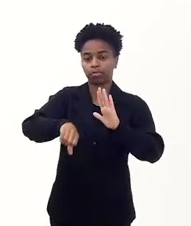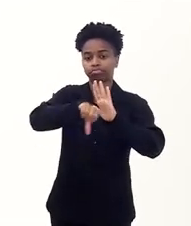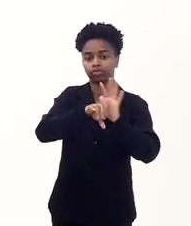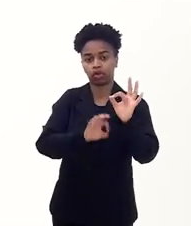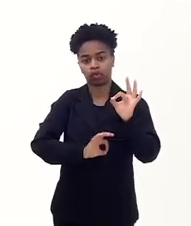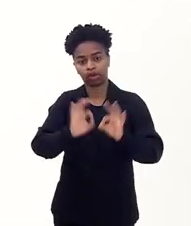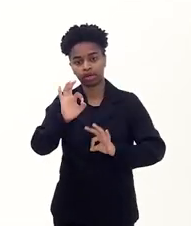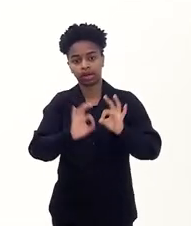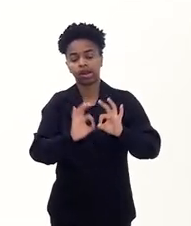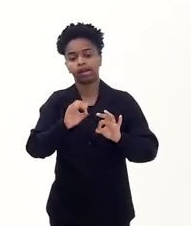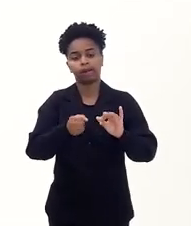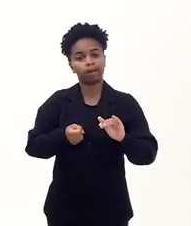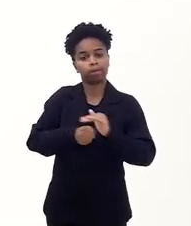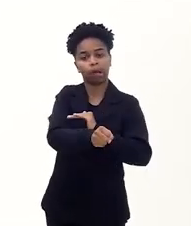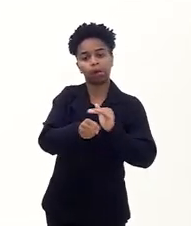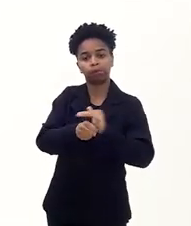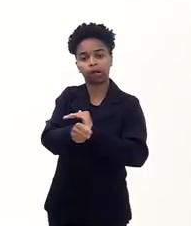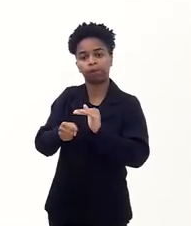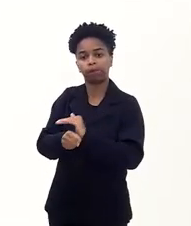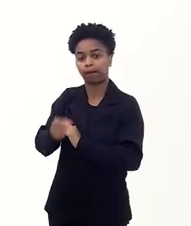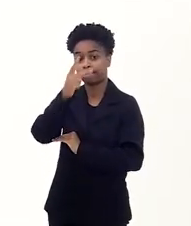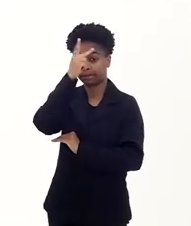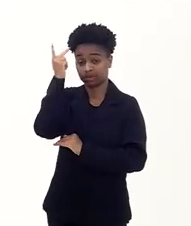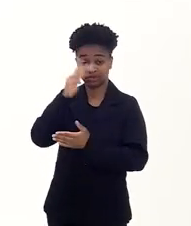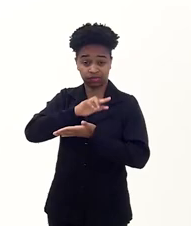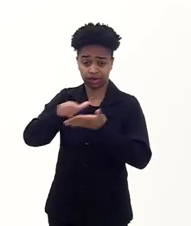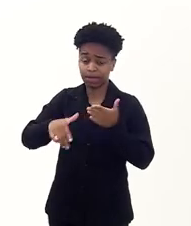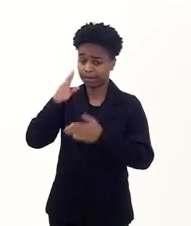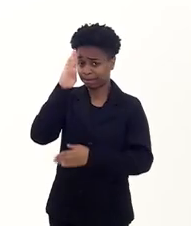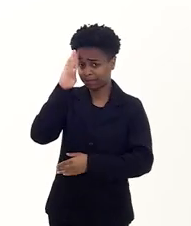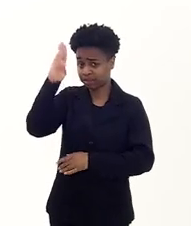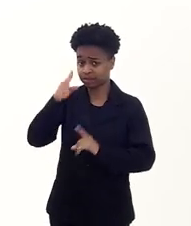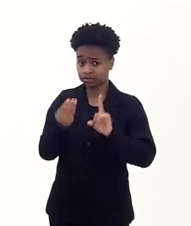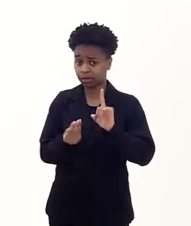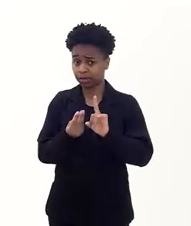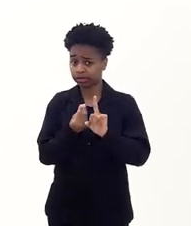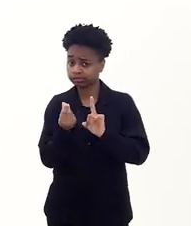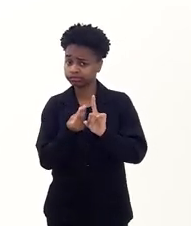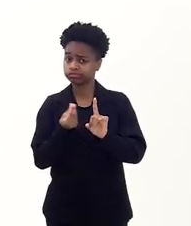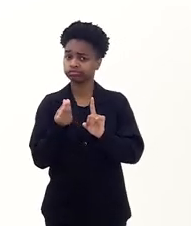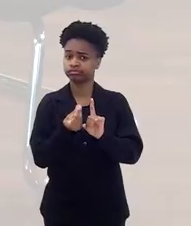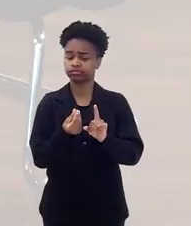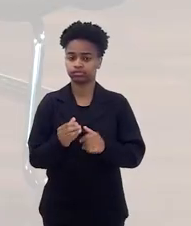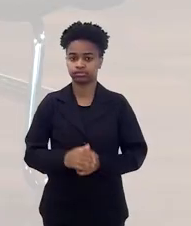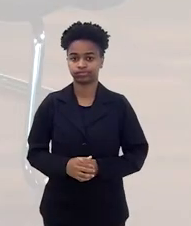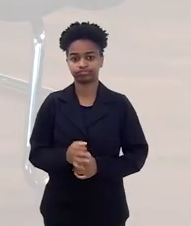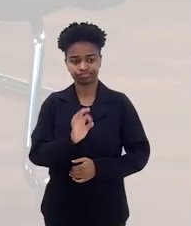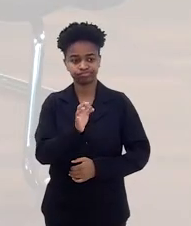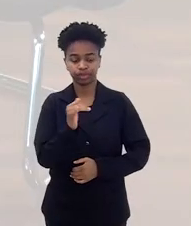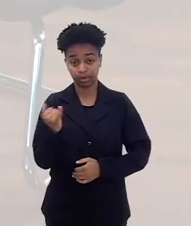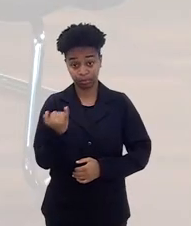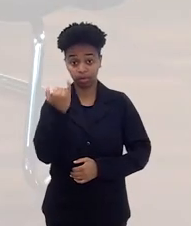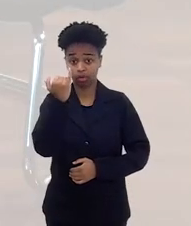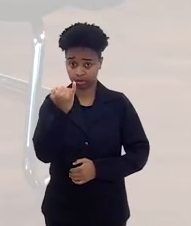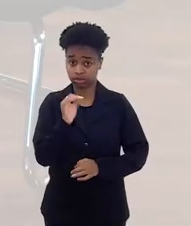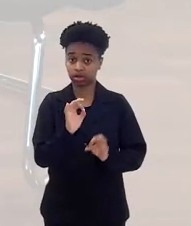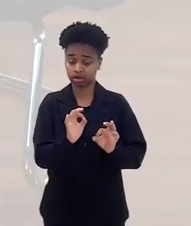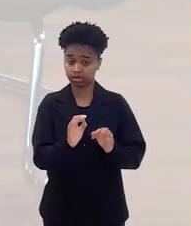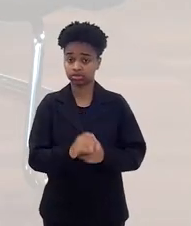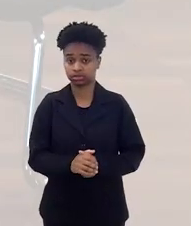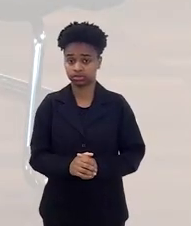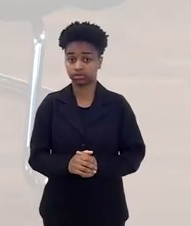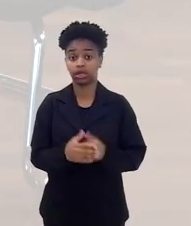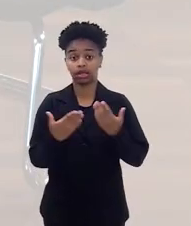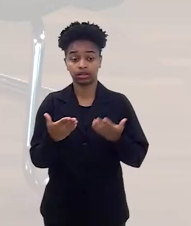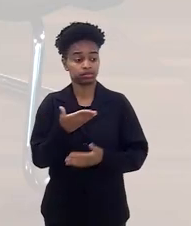leva tantas pessoas, principalmente pessoas em situações de vulnerabilidade. Certo, muito importante. E aí,